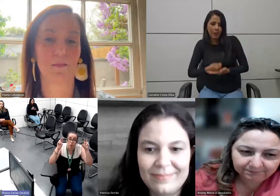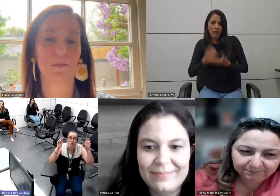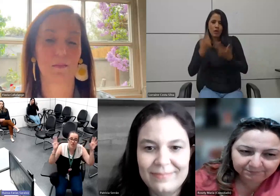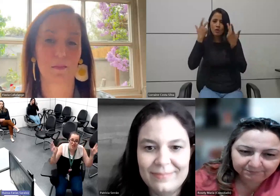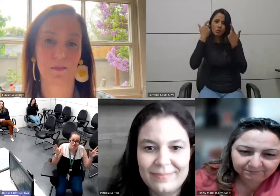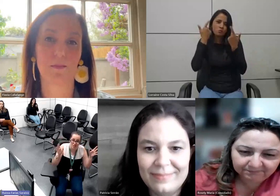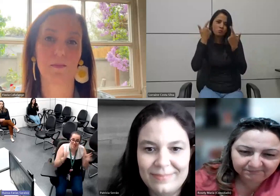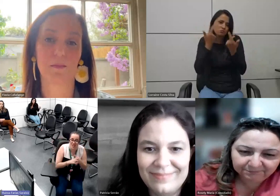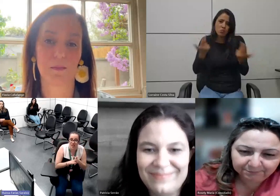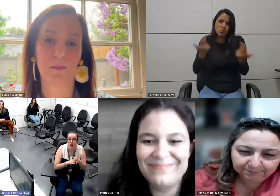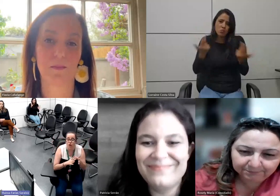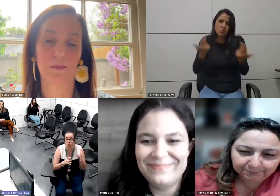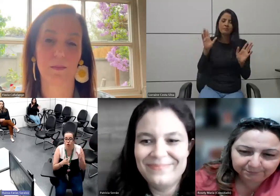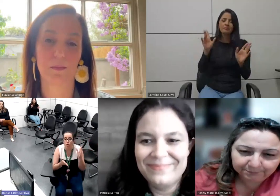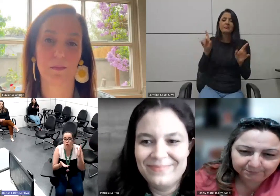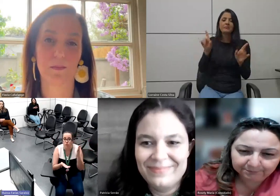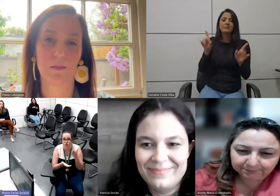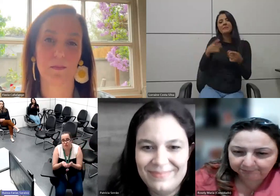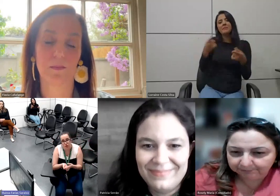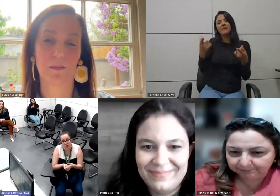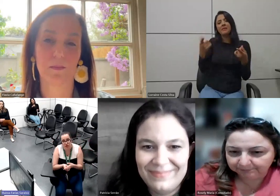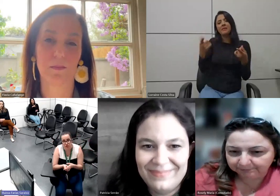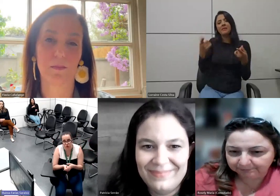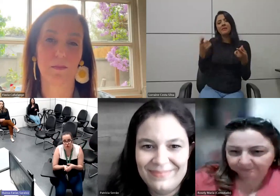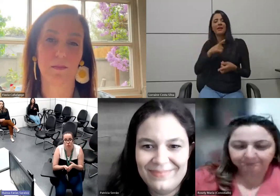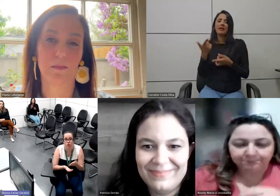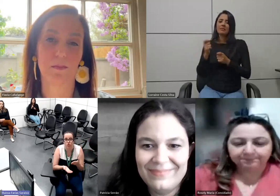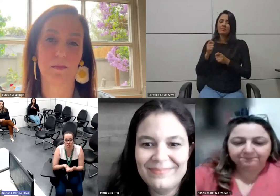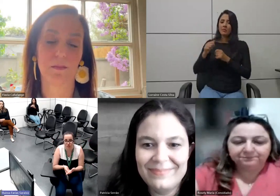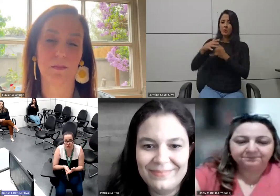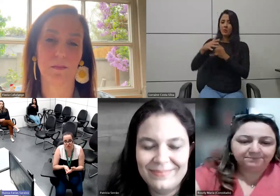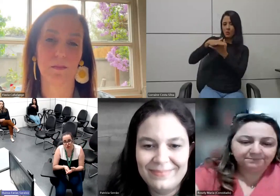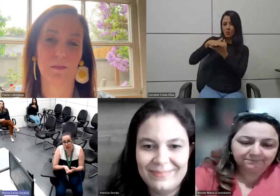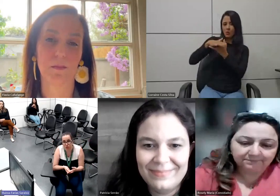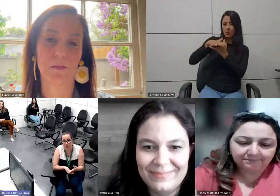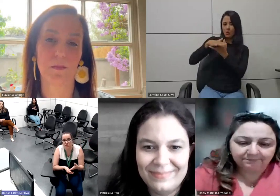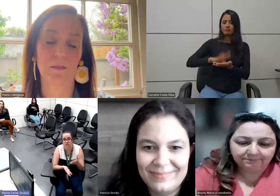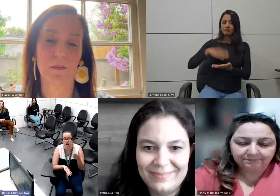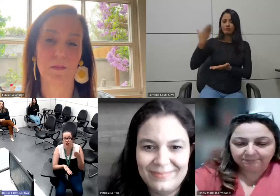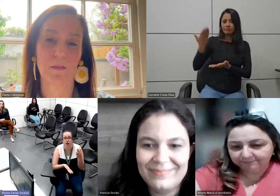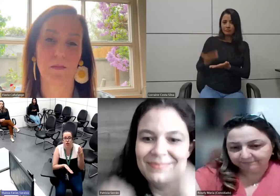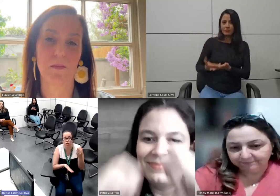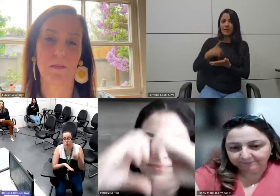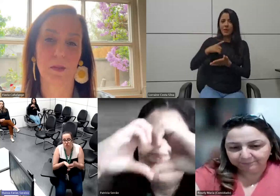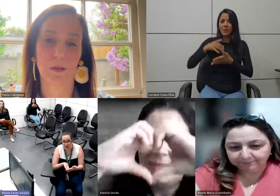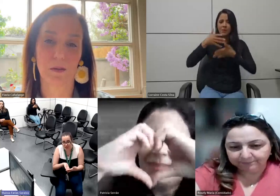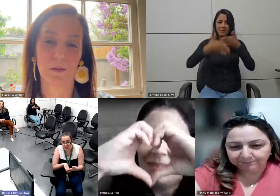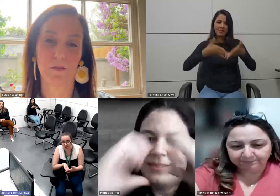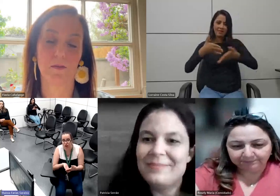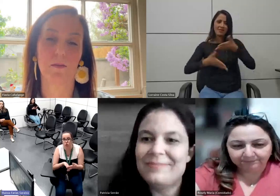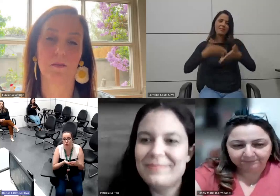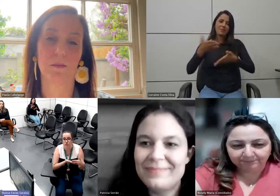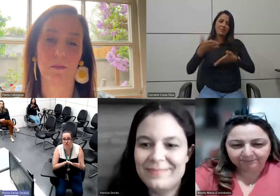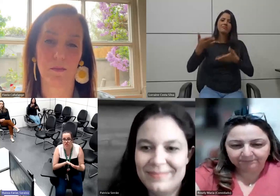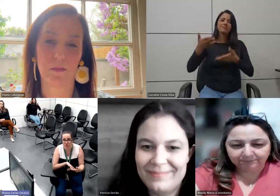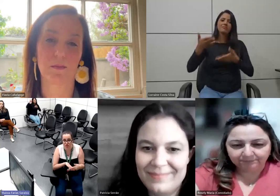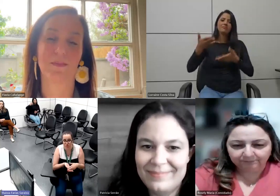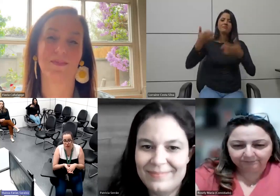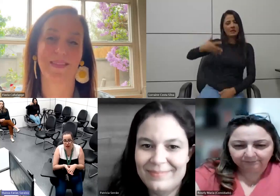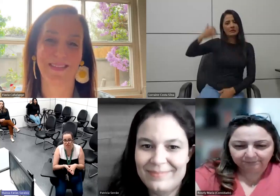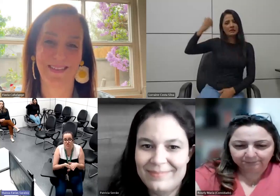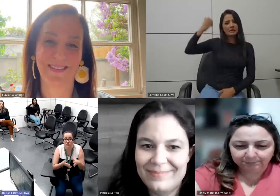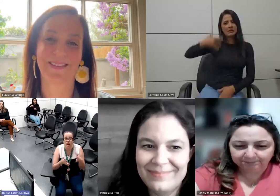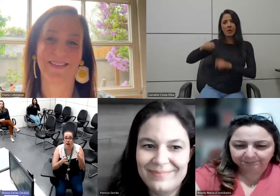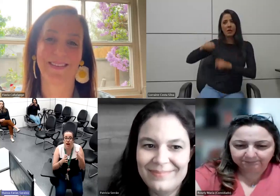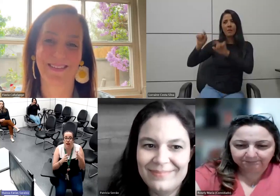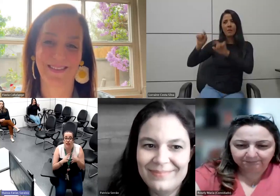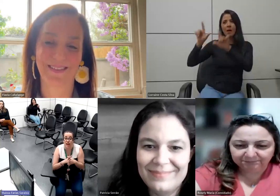comum digamos assim como estão disponíveis no youtube com tradução de libras com transcrição audiodescrição